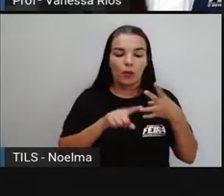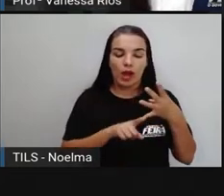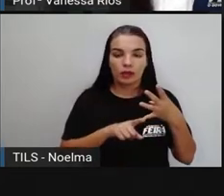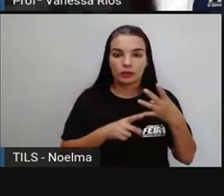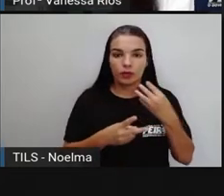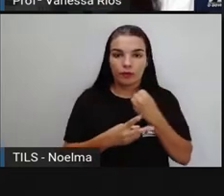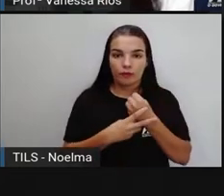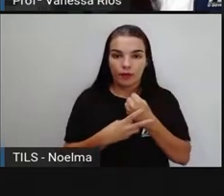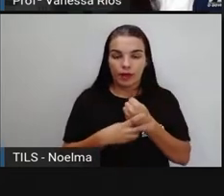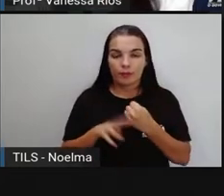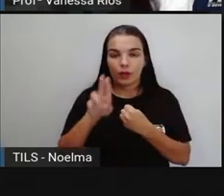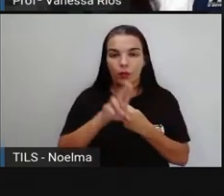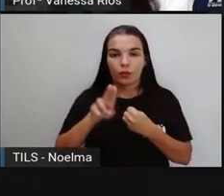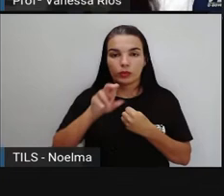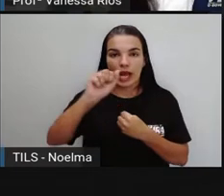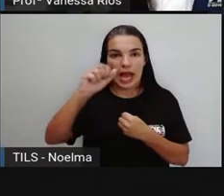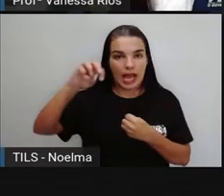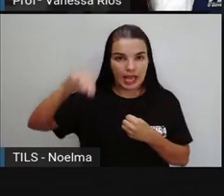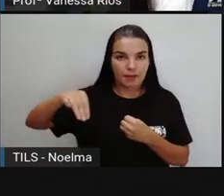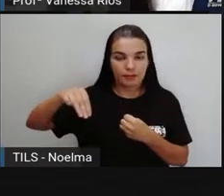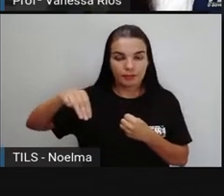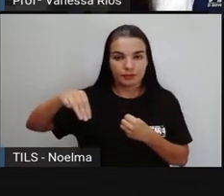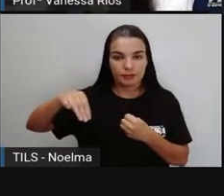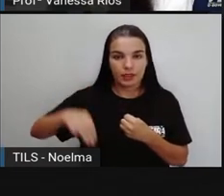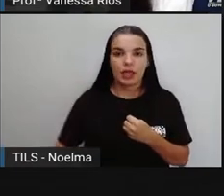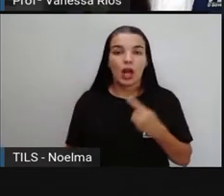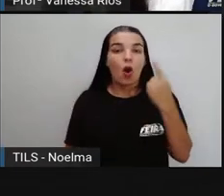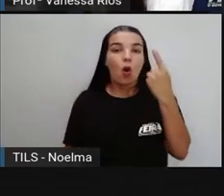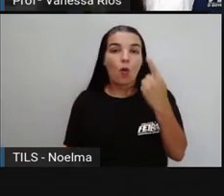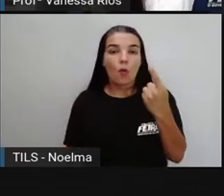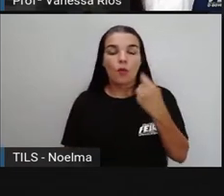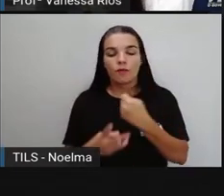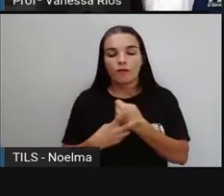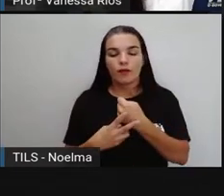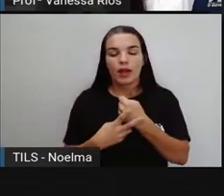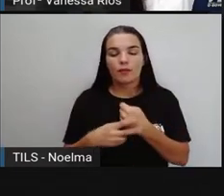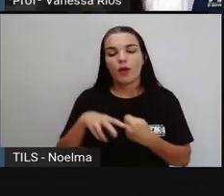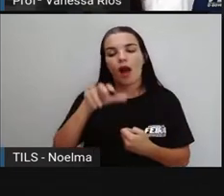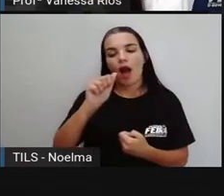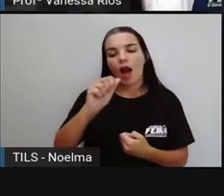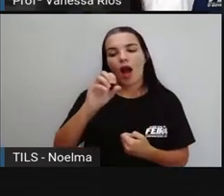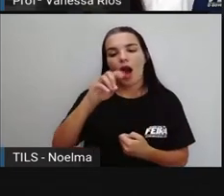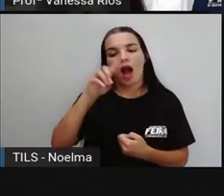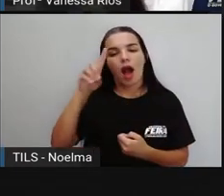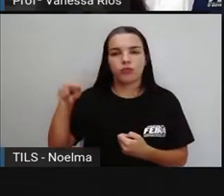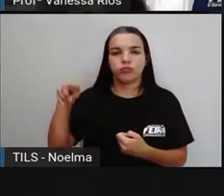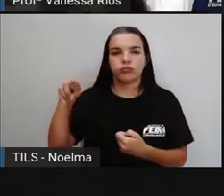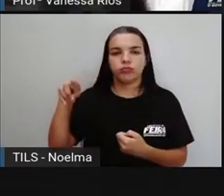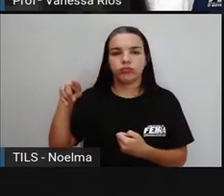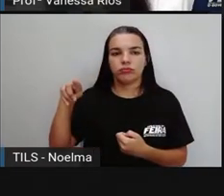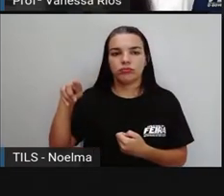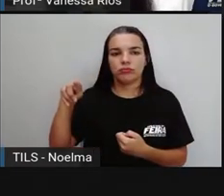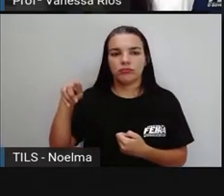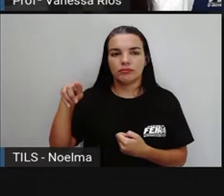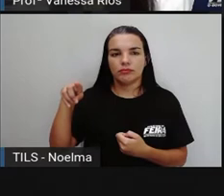utilizando a terminação an e um verbo aí utilizando a terminação an.